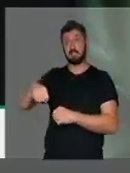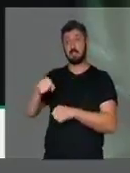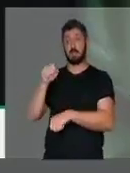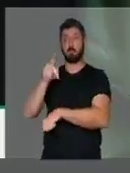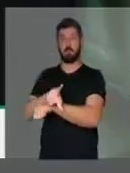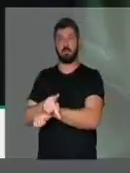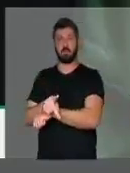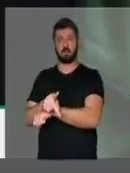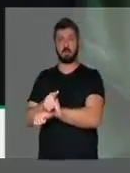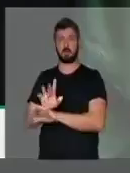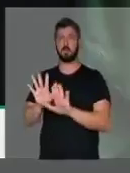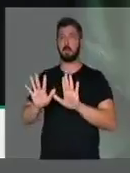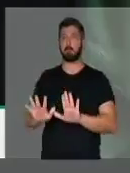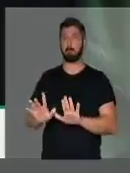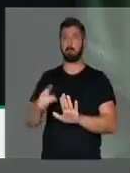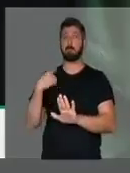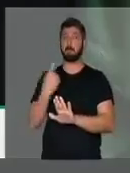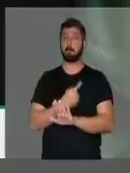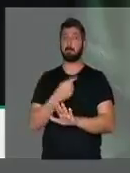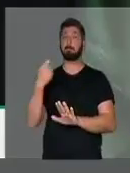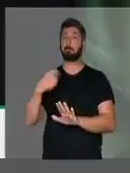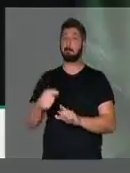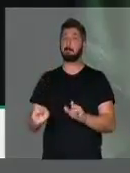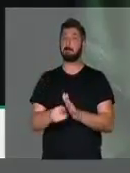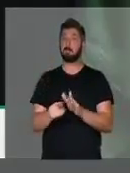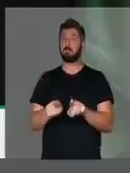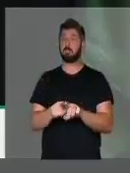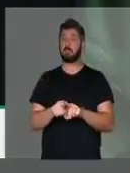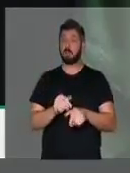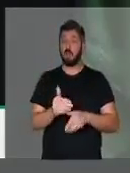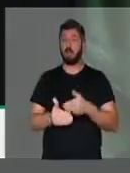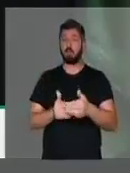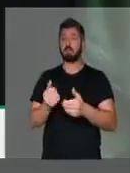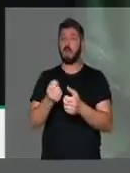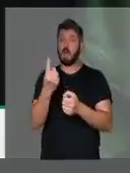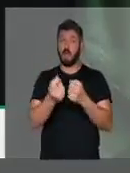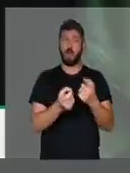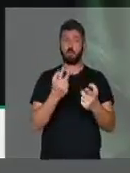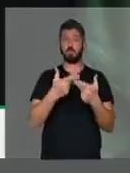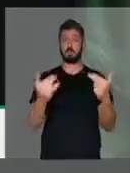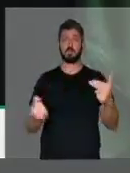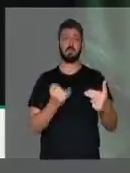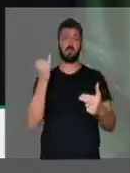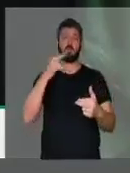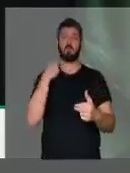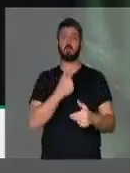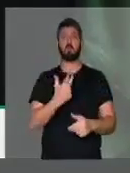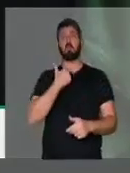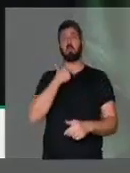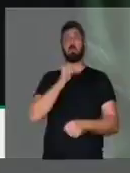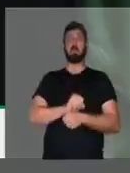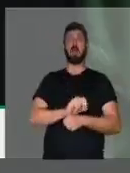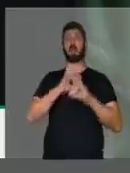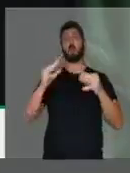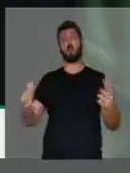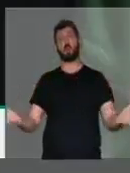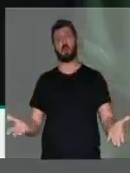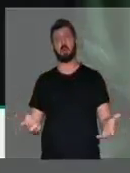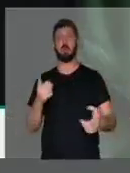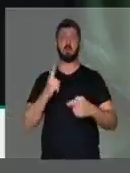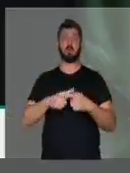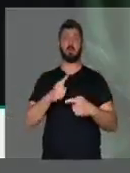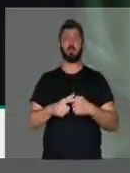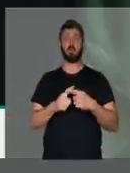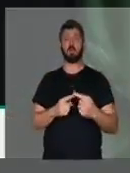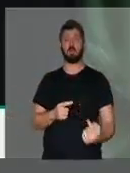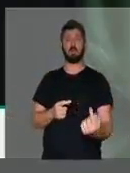matéria da Previdência. Mas nós também precisamos de andar com algumas matérias importantes e não podemos parar esse parlamento só